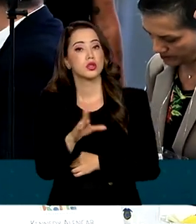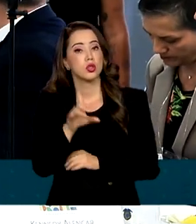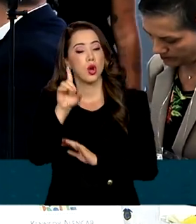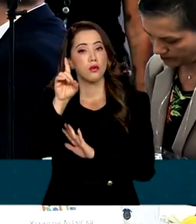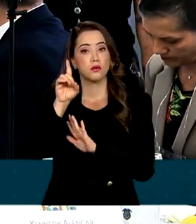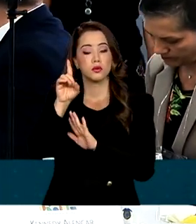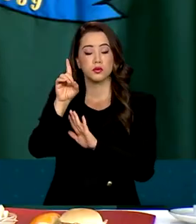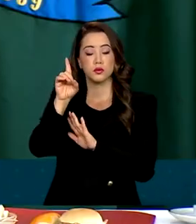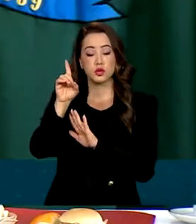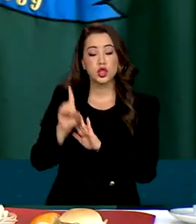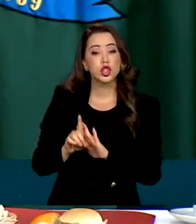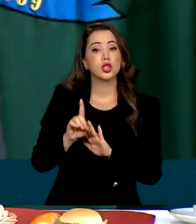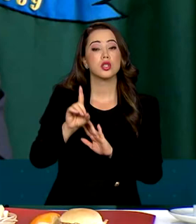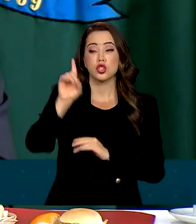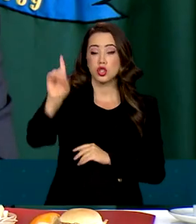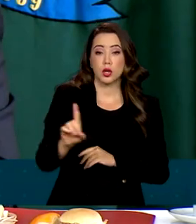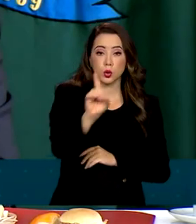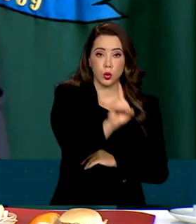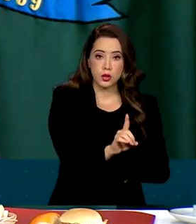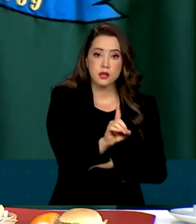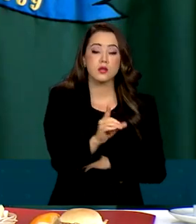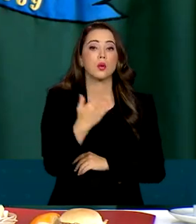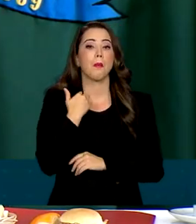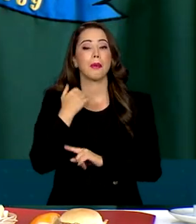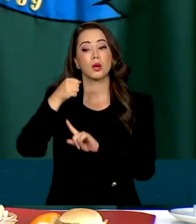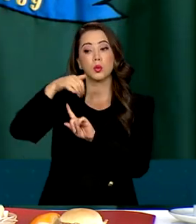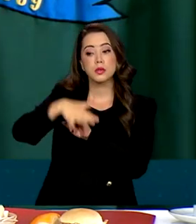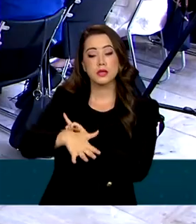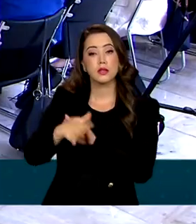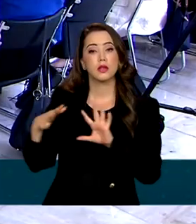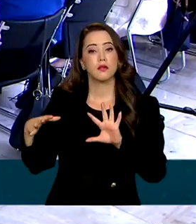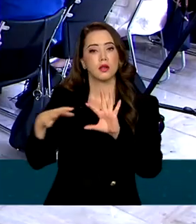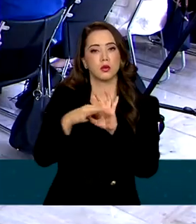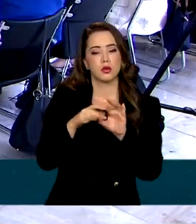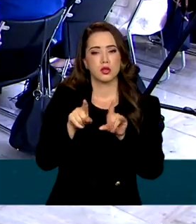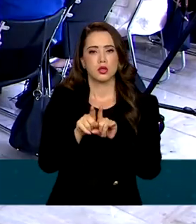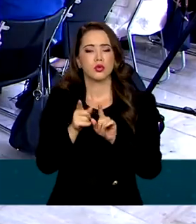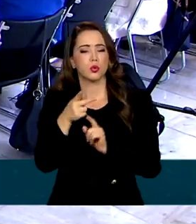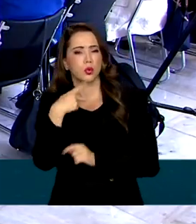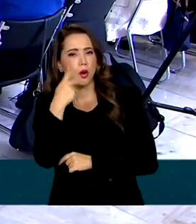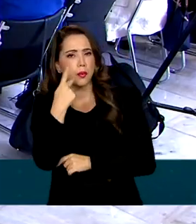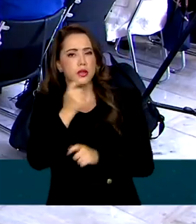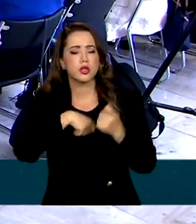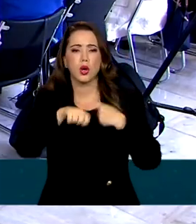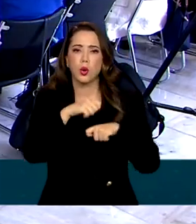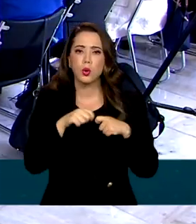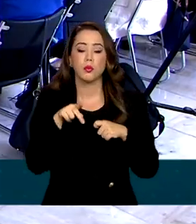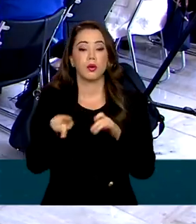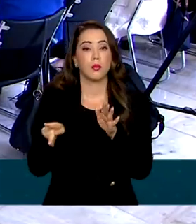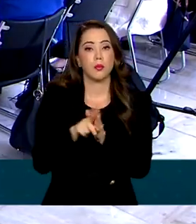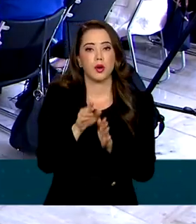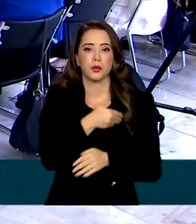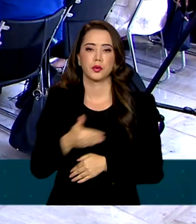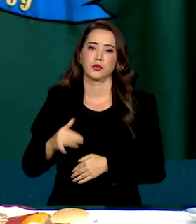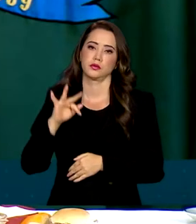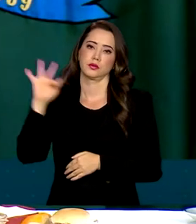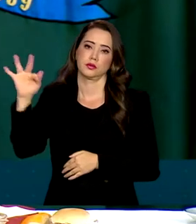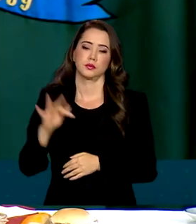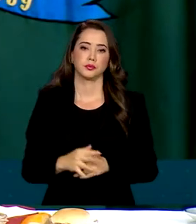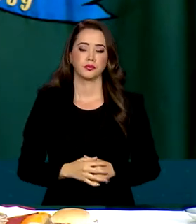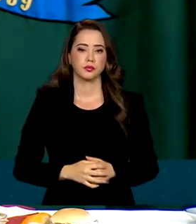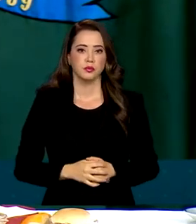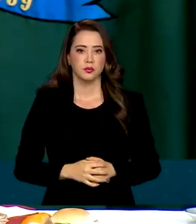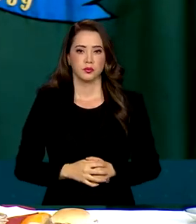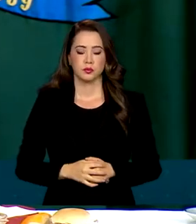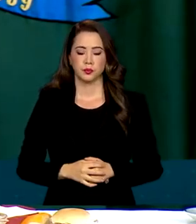do Banco Central vai atender a necessidade de alinhamento com a política econômica do governo federal. É